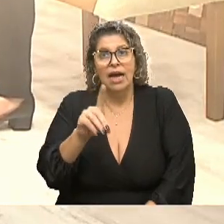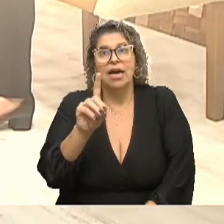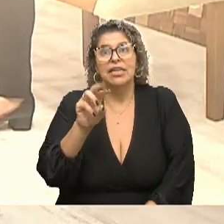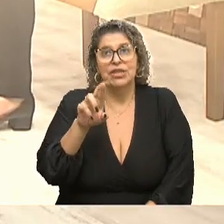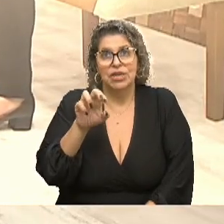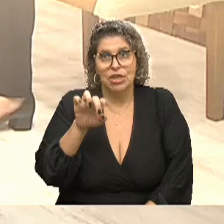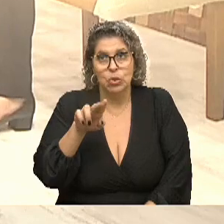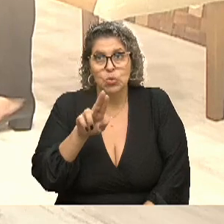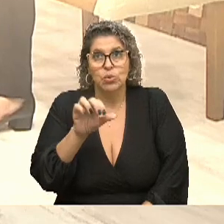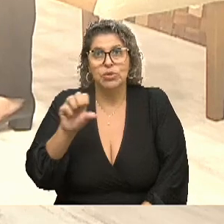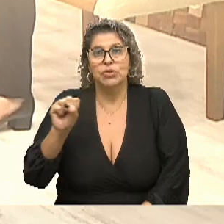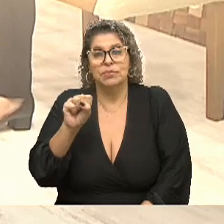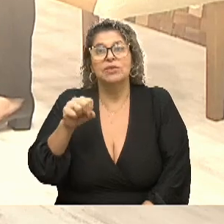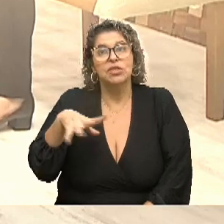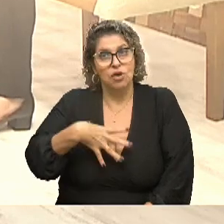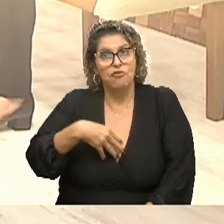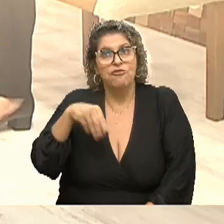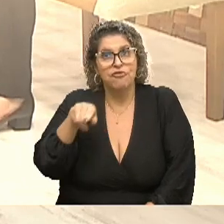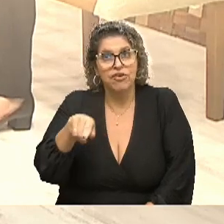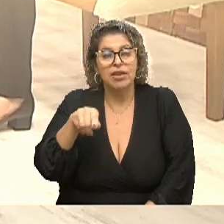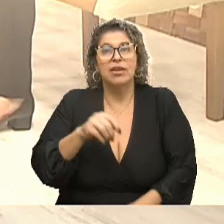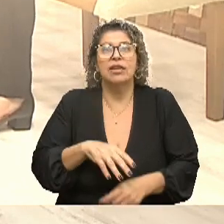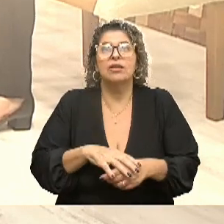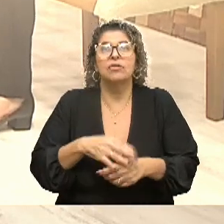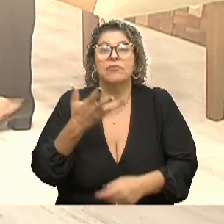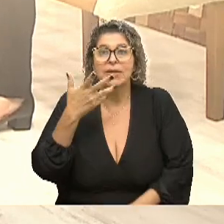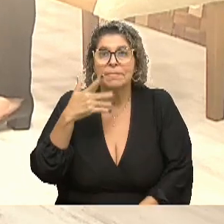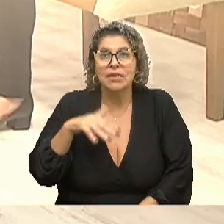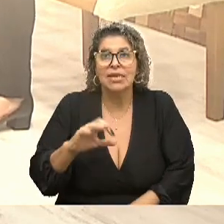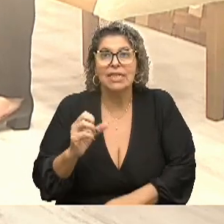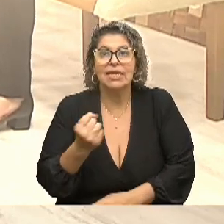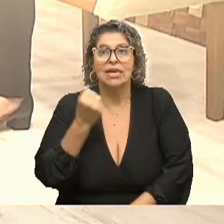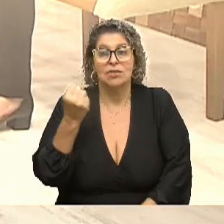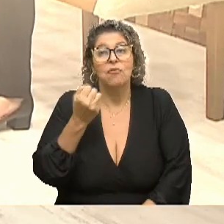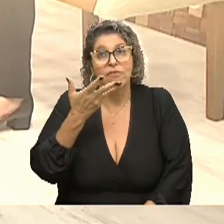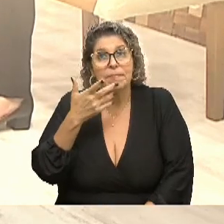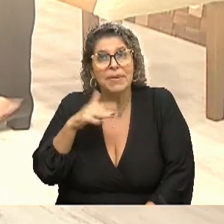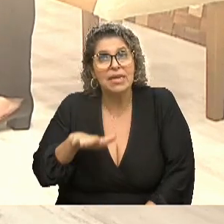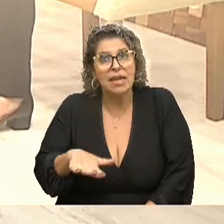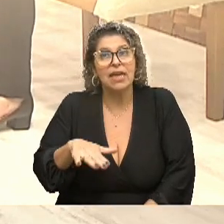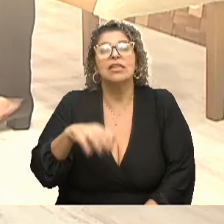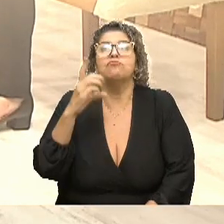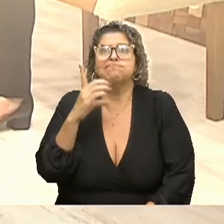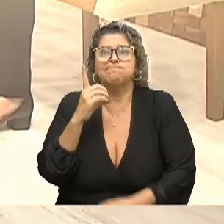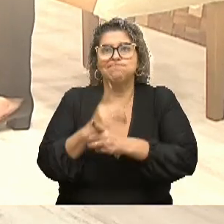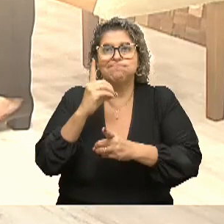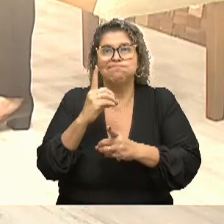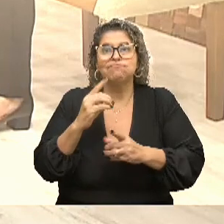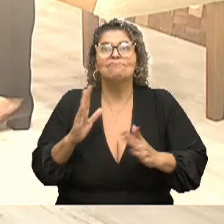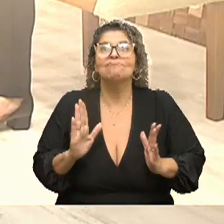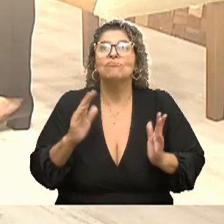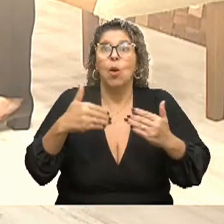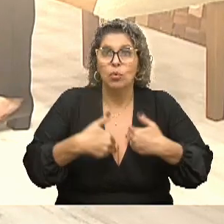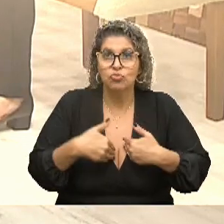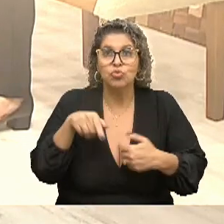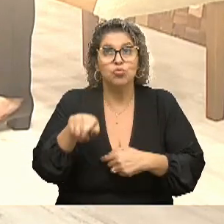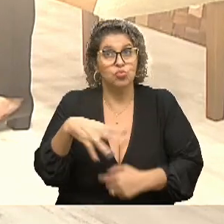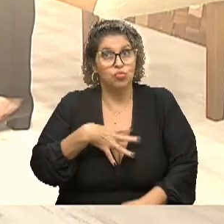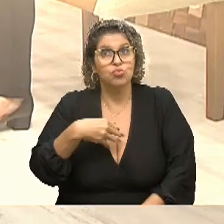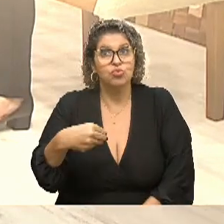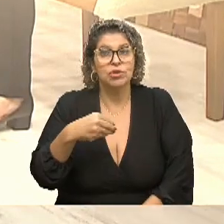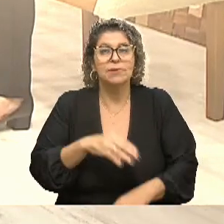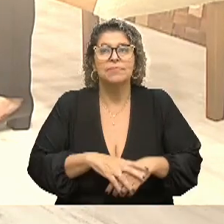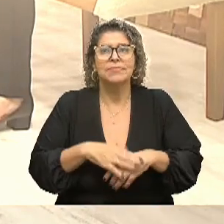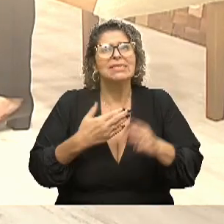autismo severo. Ele também foi na infância, na primeira infância, em que foi detectado o autismo. E a gente falar